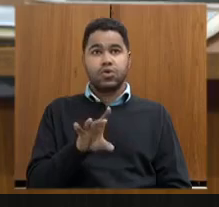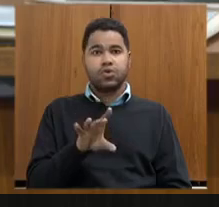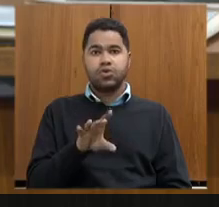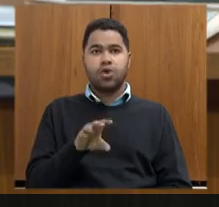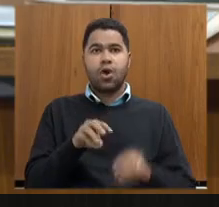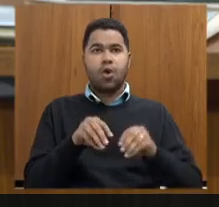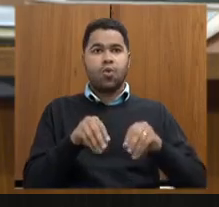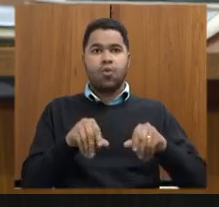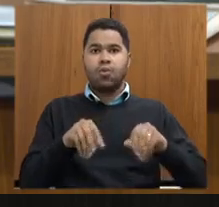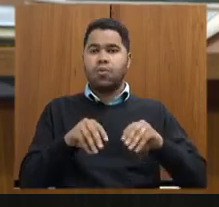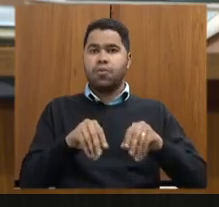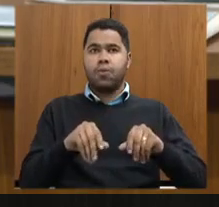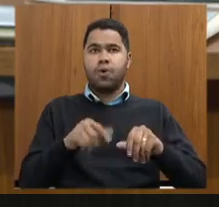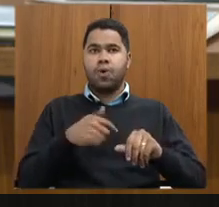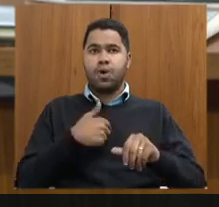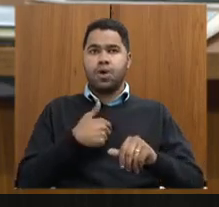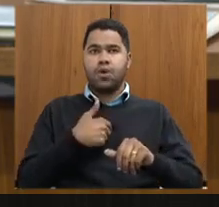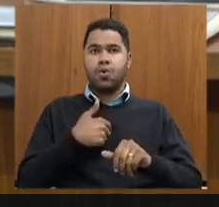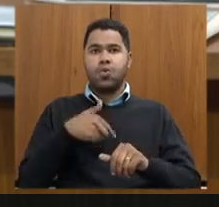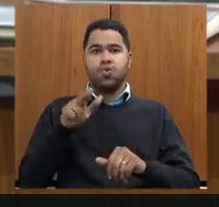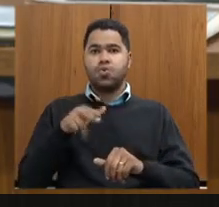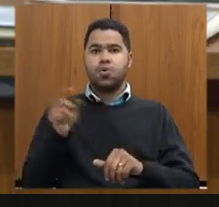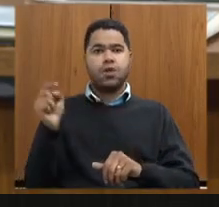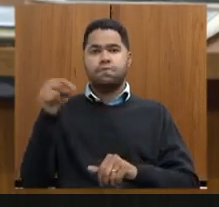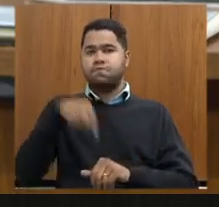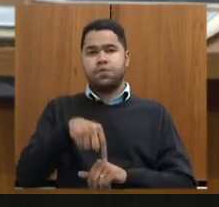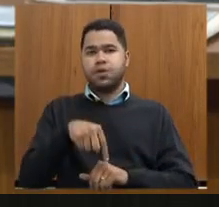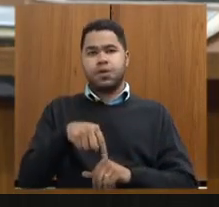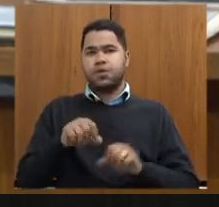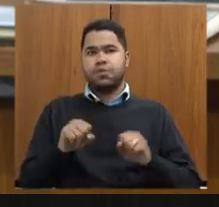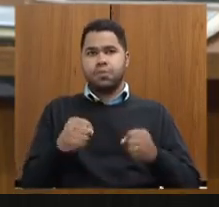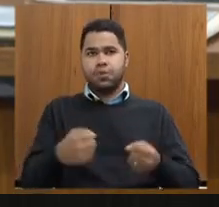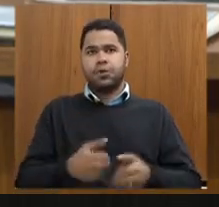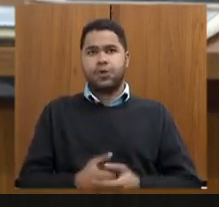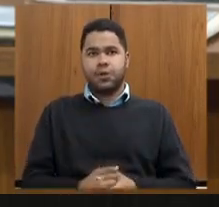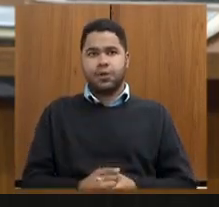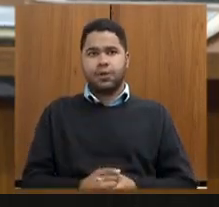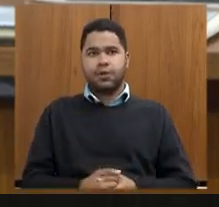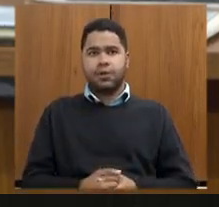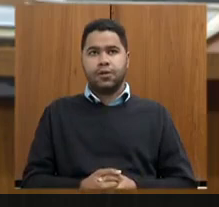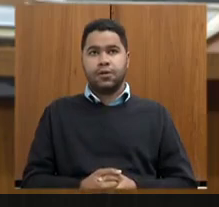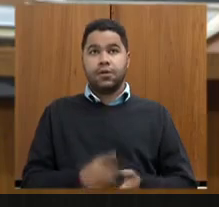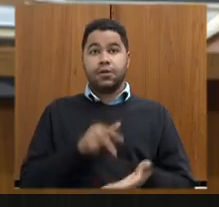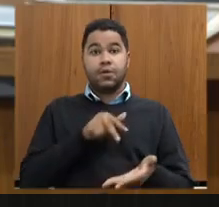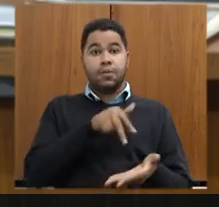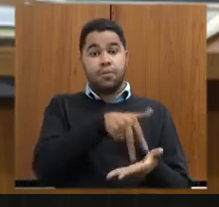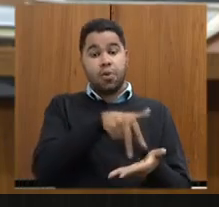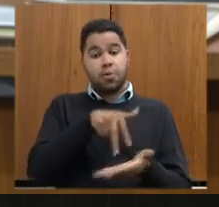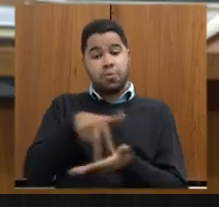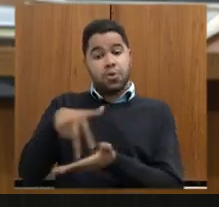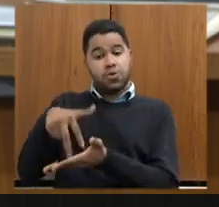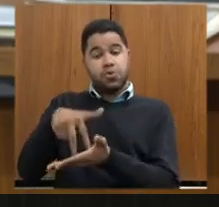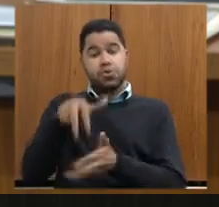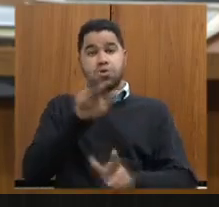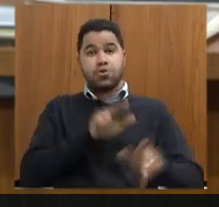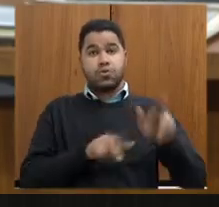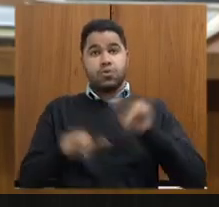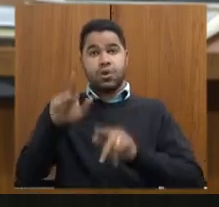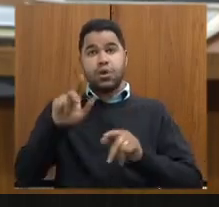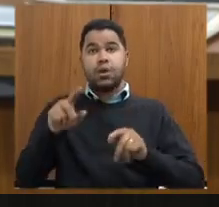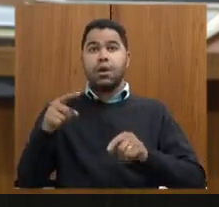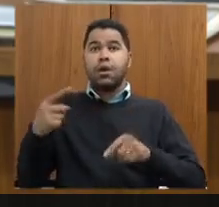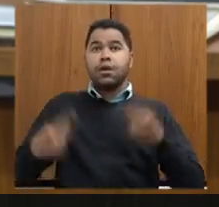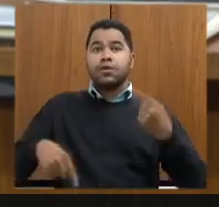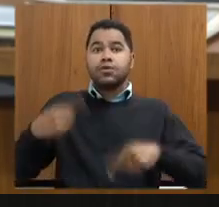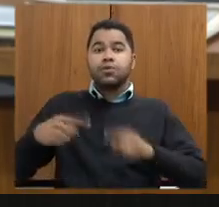do minério eu nunca subi aqui para defender então são posições diferentes discutir